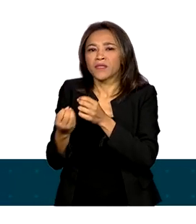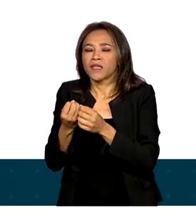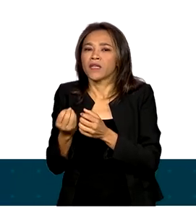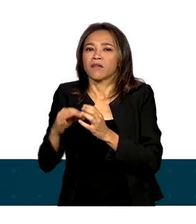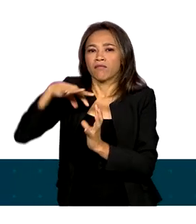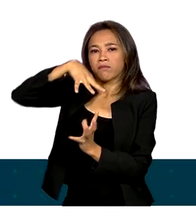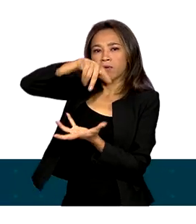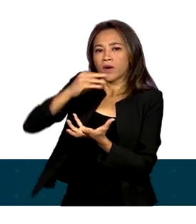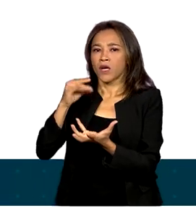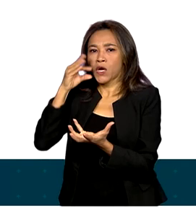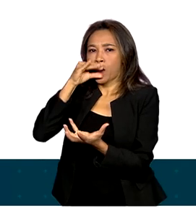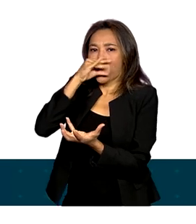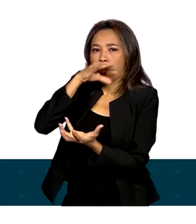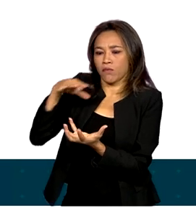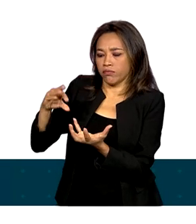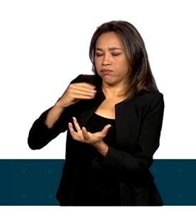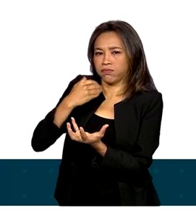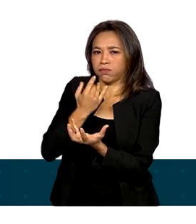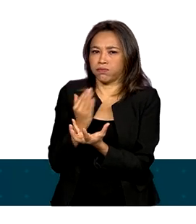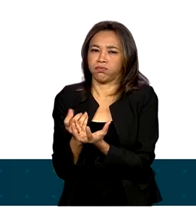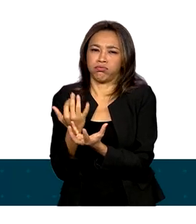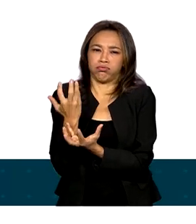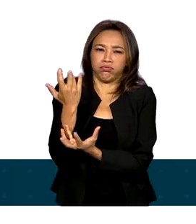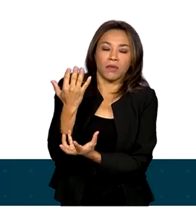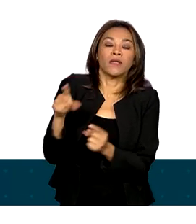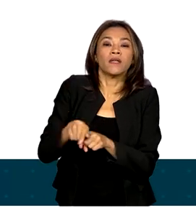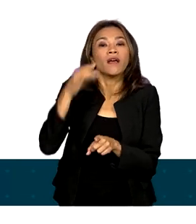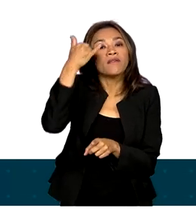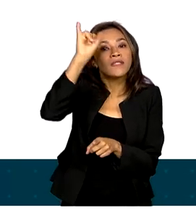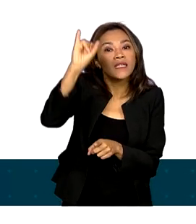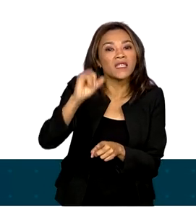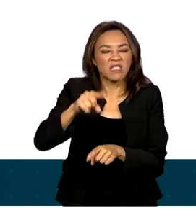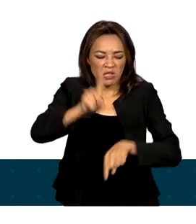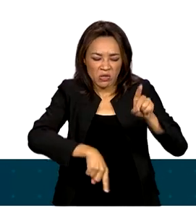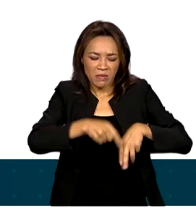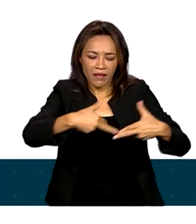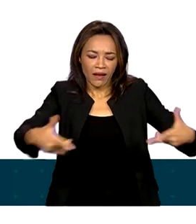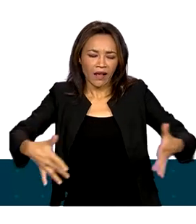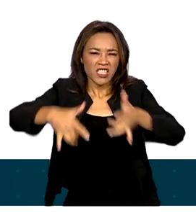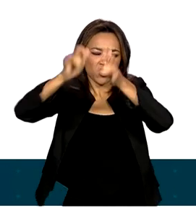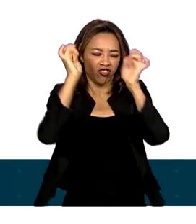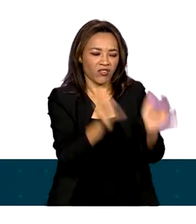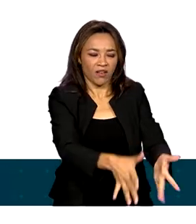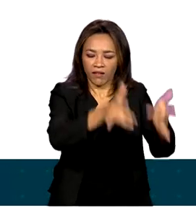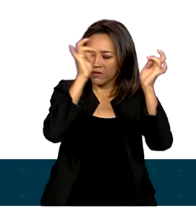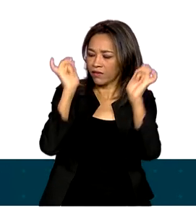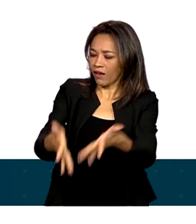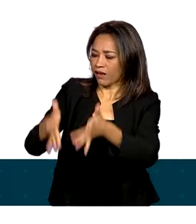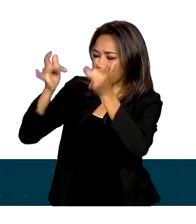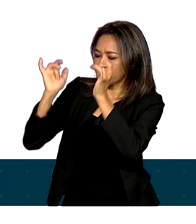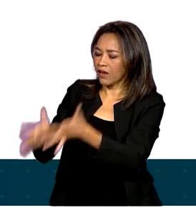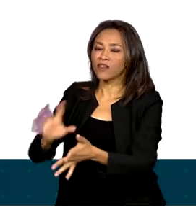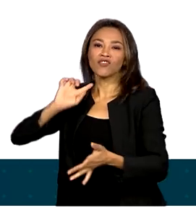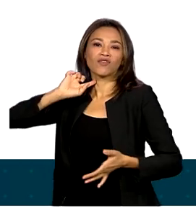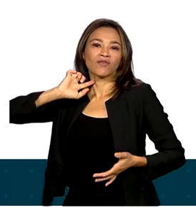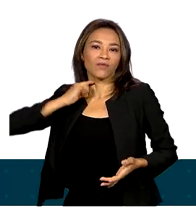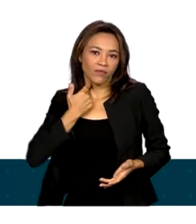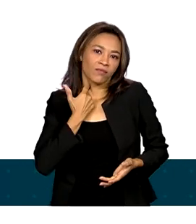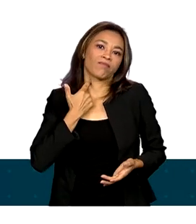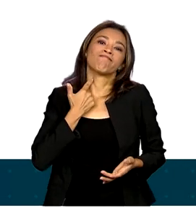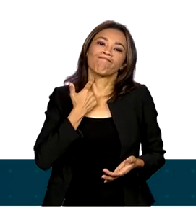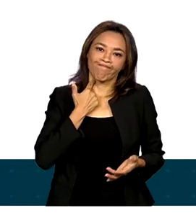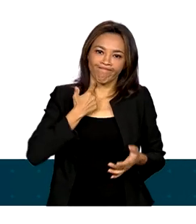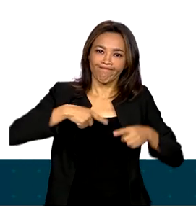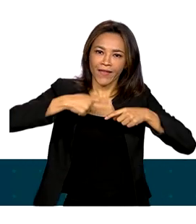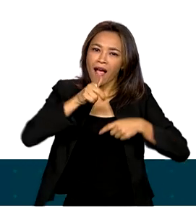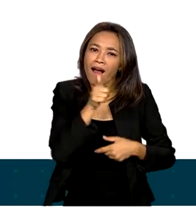evitando que os resíduos sejam redepositados em lixões, contaminando o solo, a